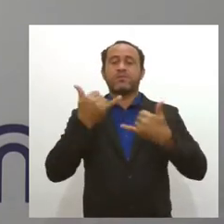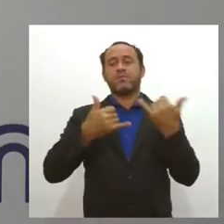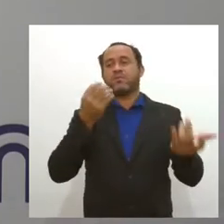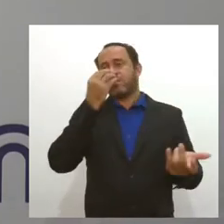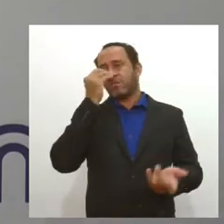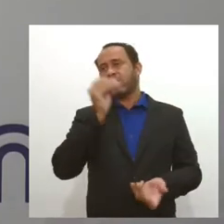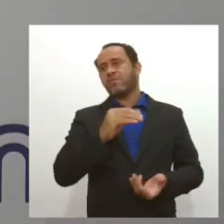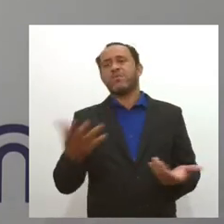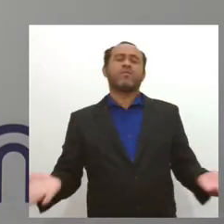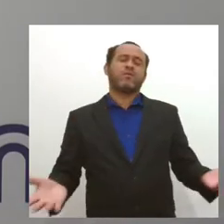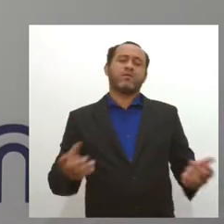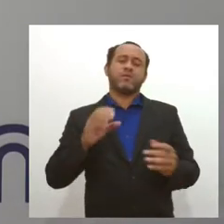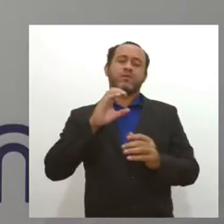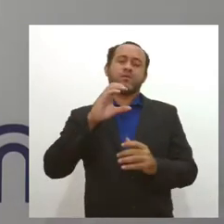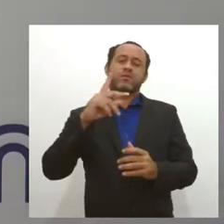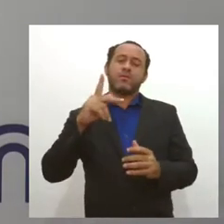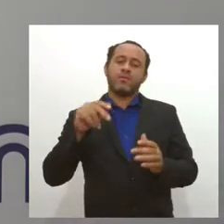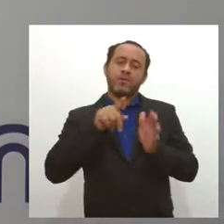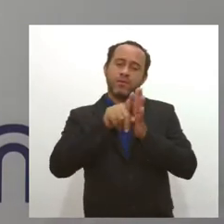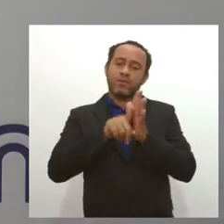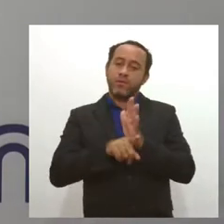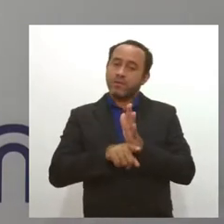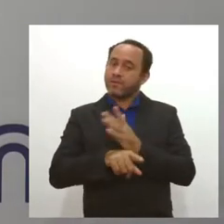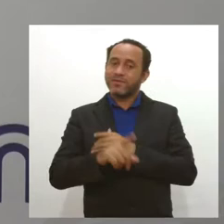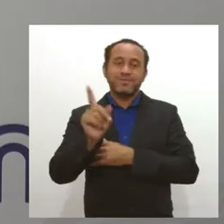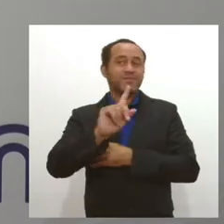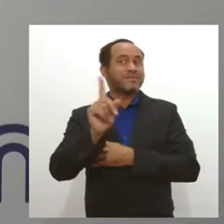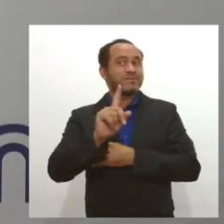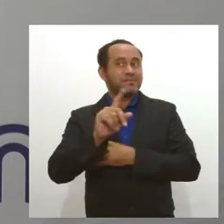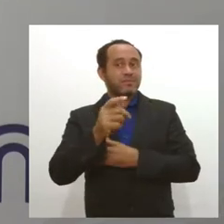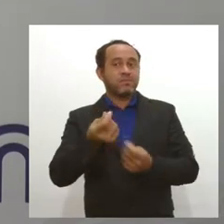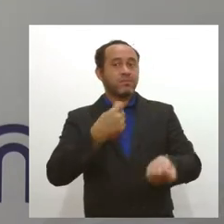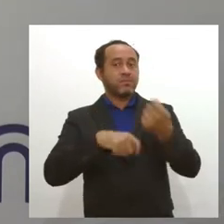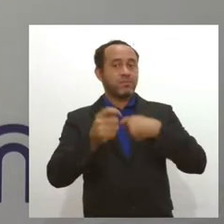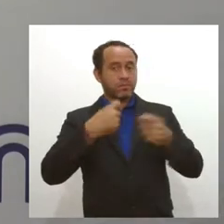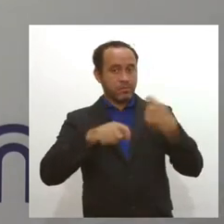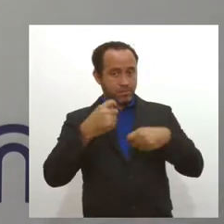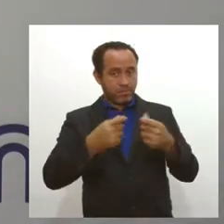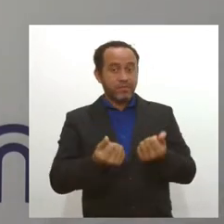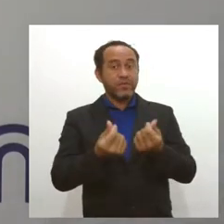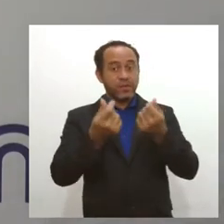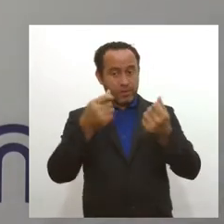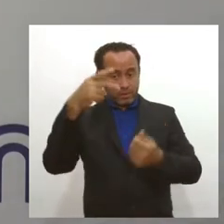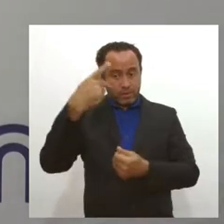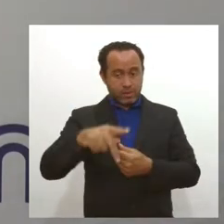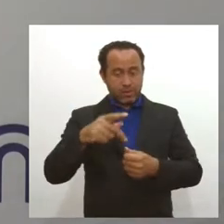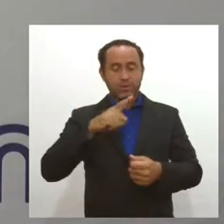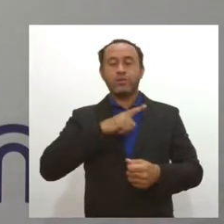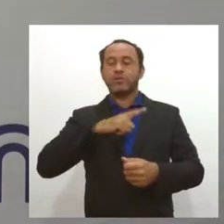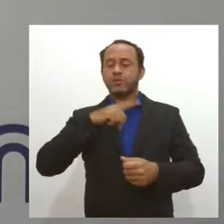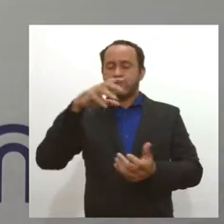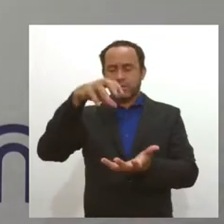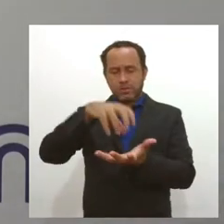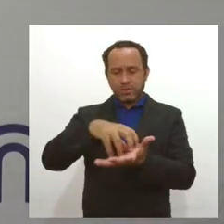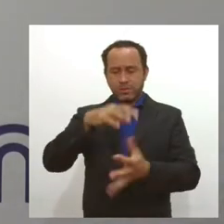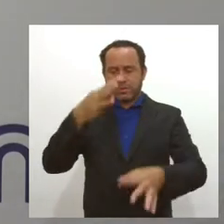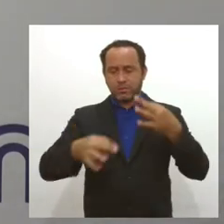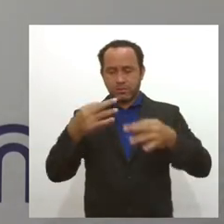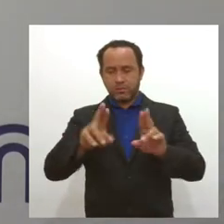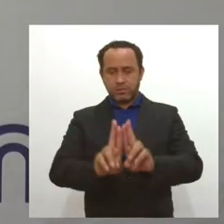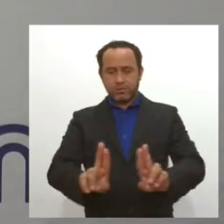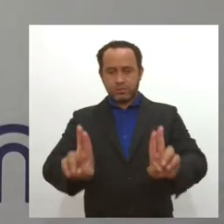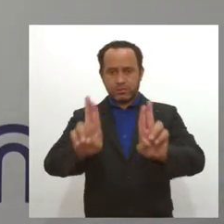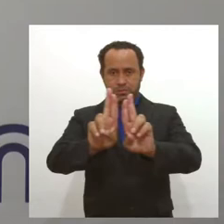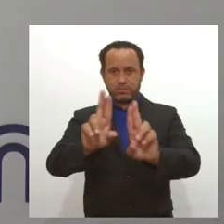acredito que a CPI é para fazer essa apuração, não para apurar contas. Para apurar contas, nós temos o Tribunal de Contas da União e a